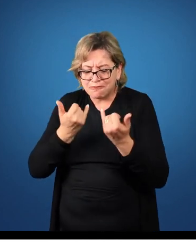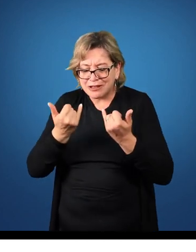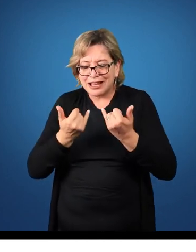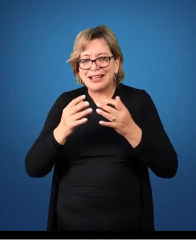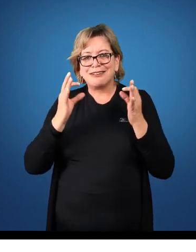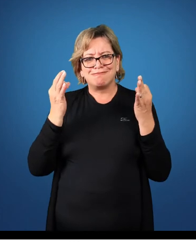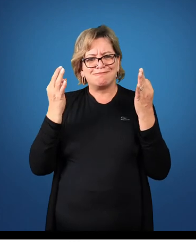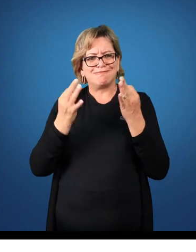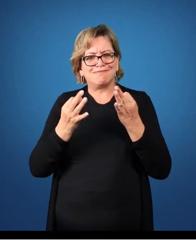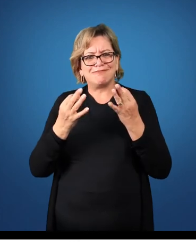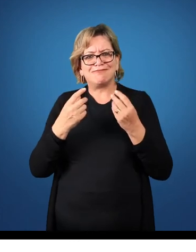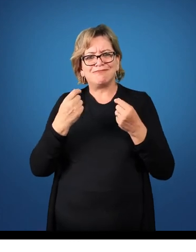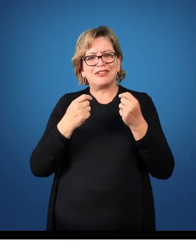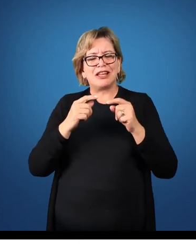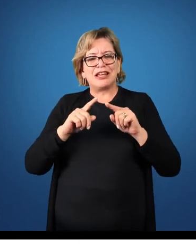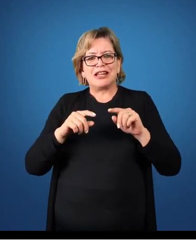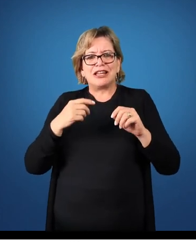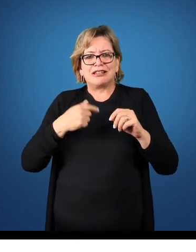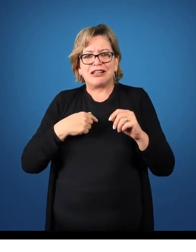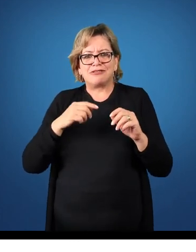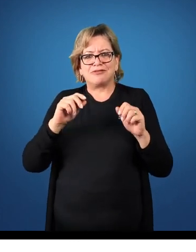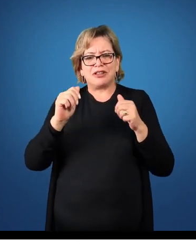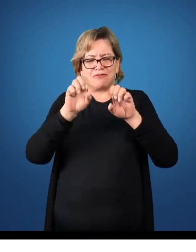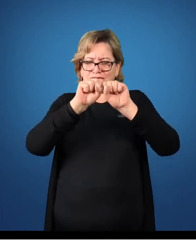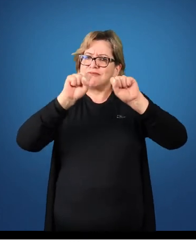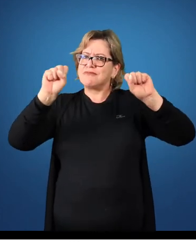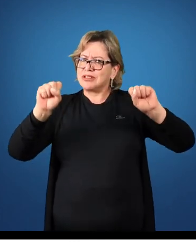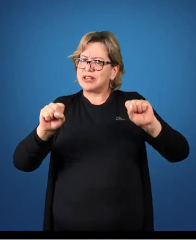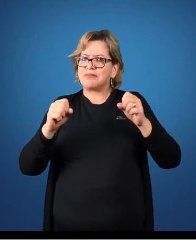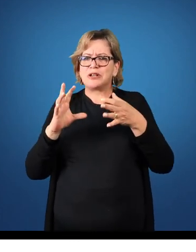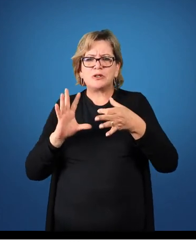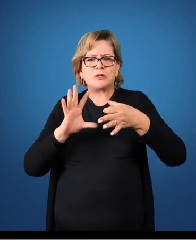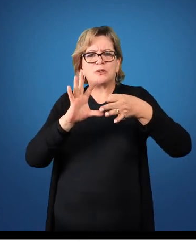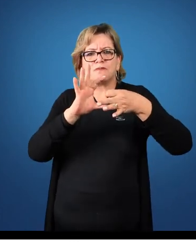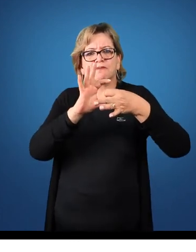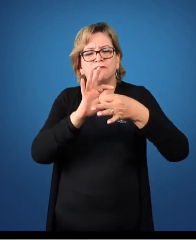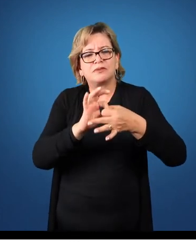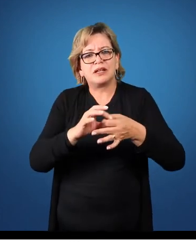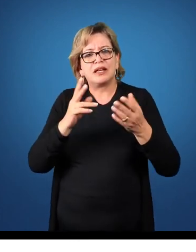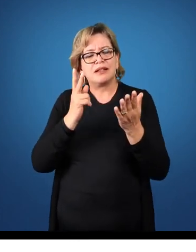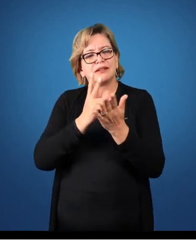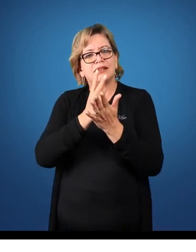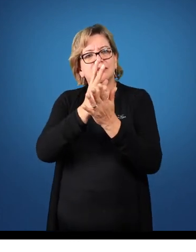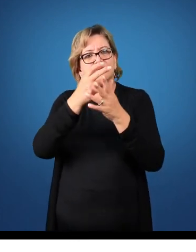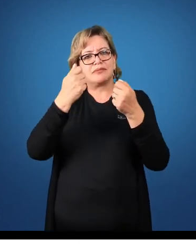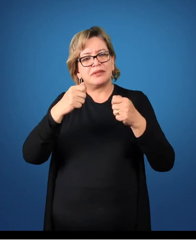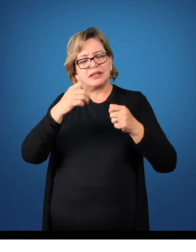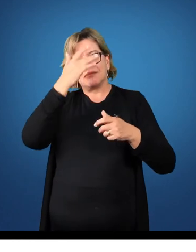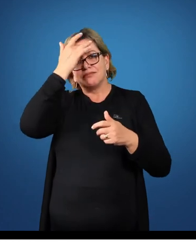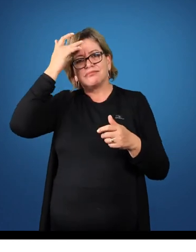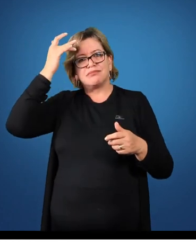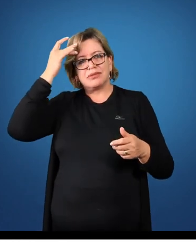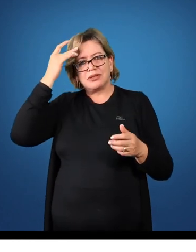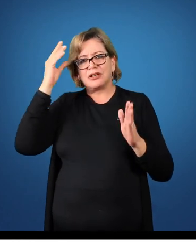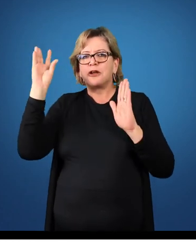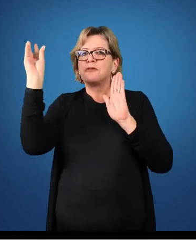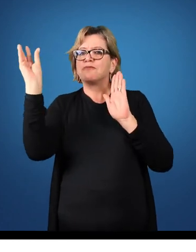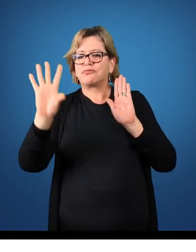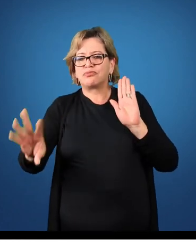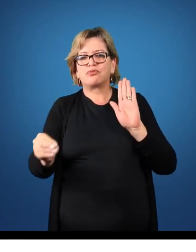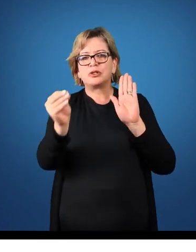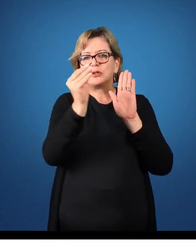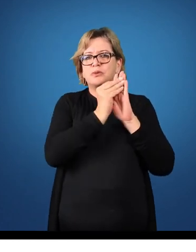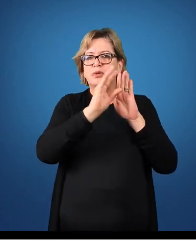forma completa. Mesmo que eles sejam sistemas interligados, eu sempre vou precisar de alguém que informe